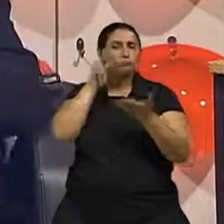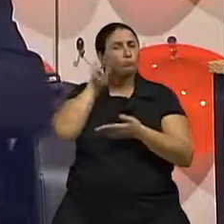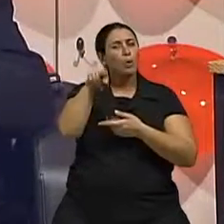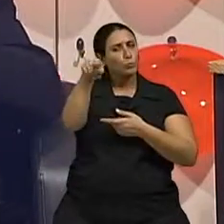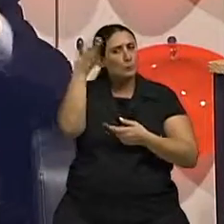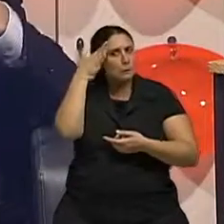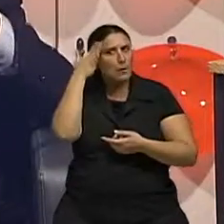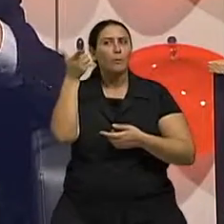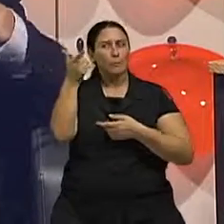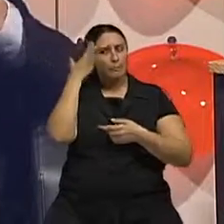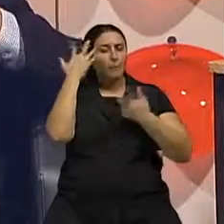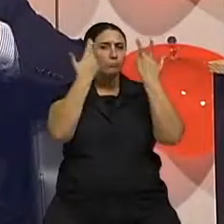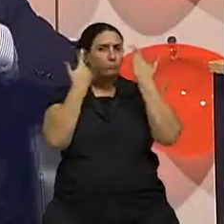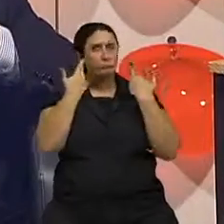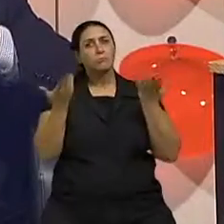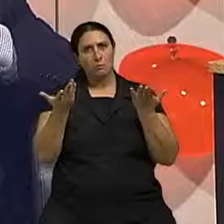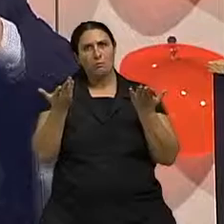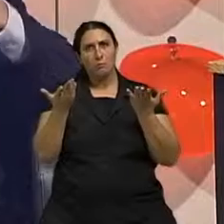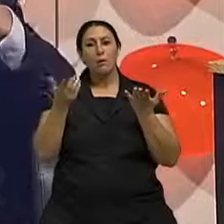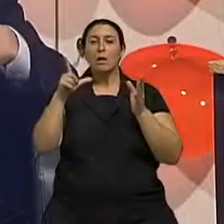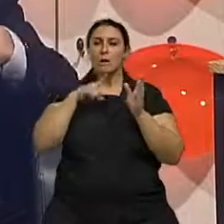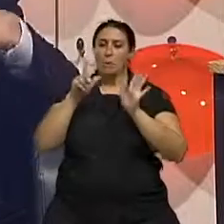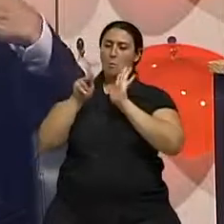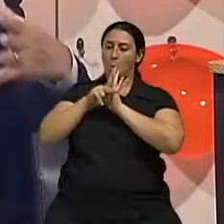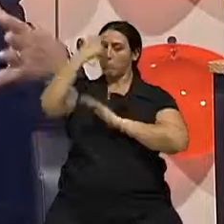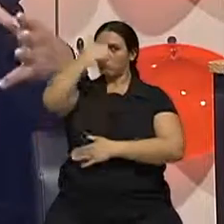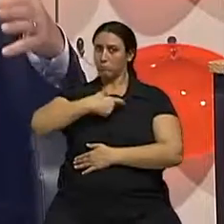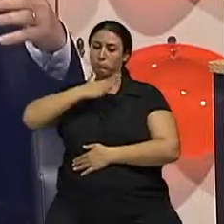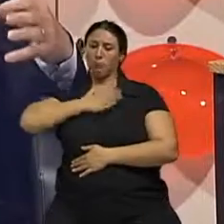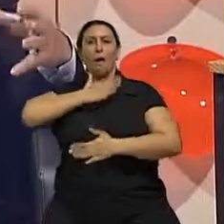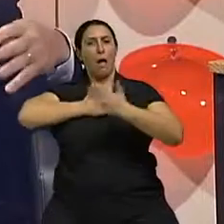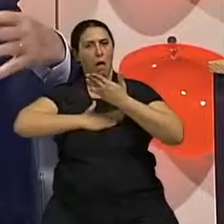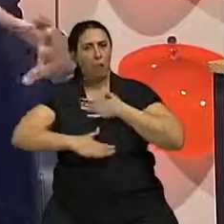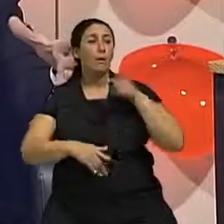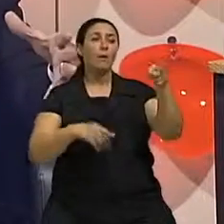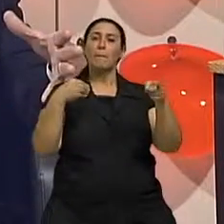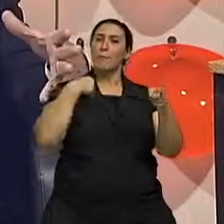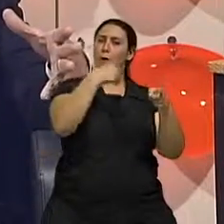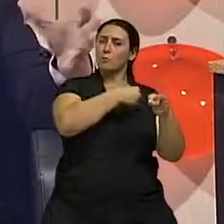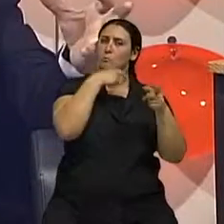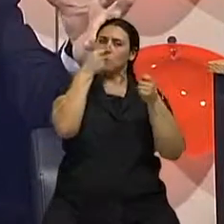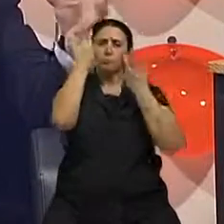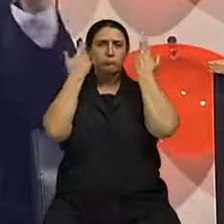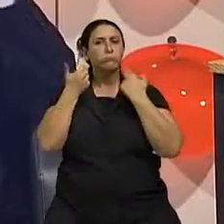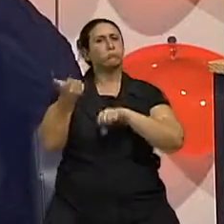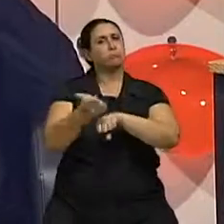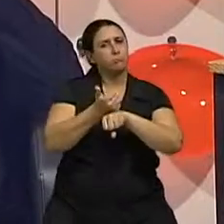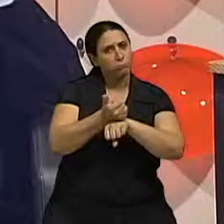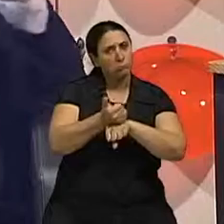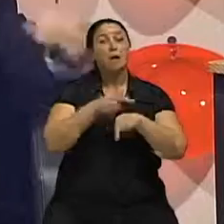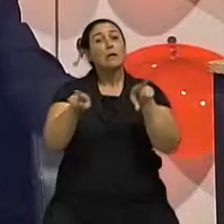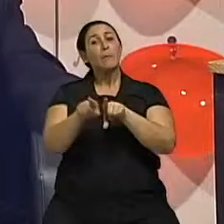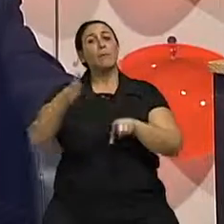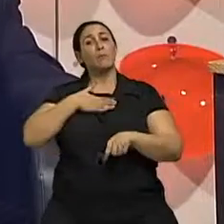parte é dele, uma parte é do cirurgião e uma parte é da genética dele. Então ele vai ter que contribuir, cooperar. Na ocasião